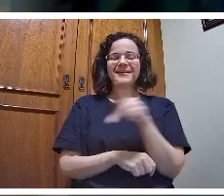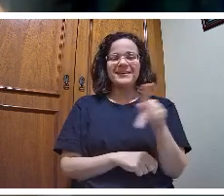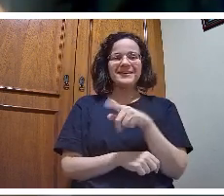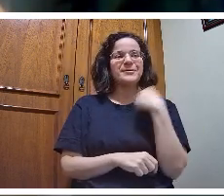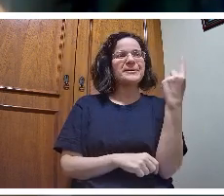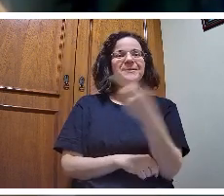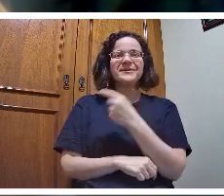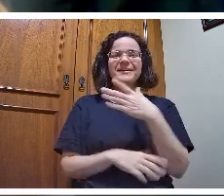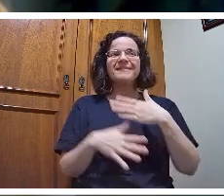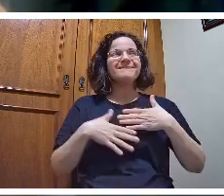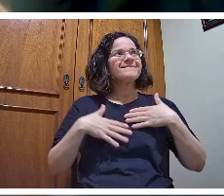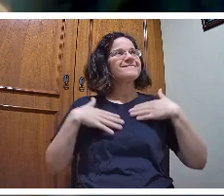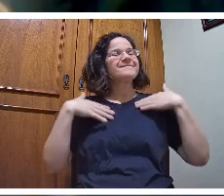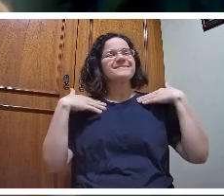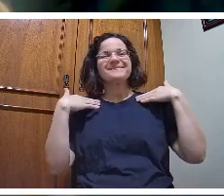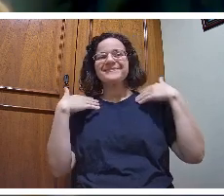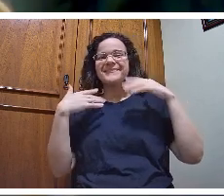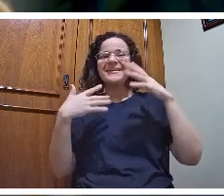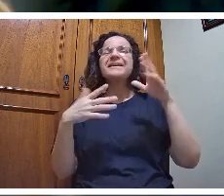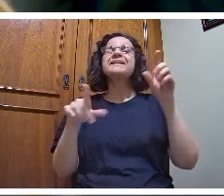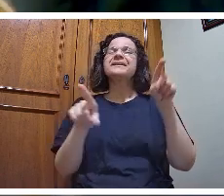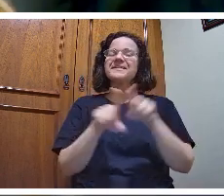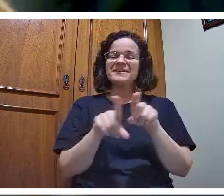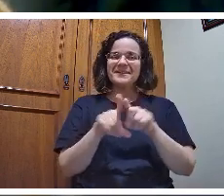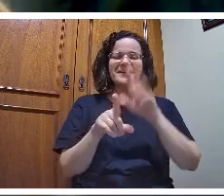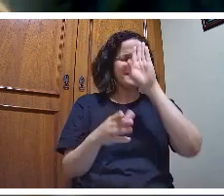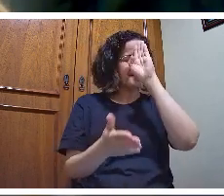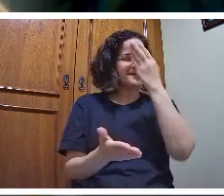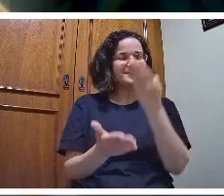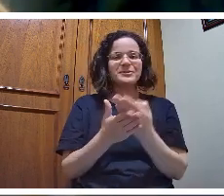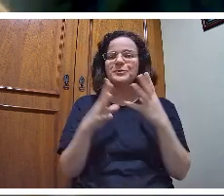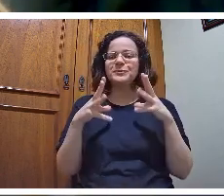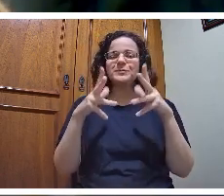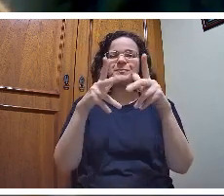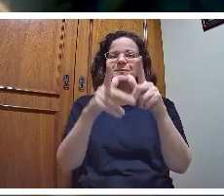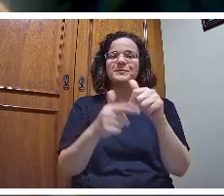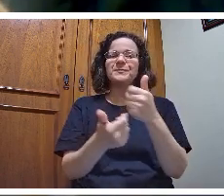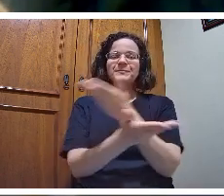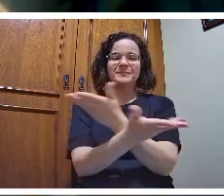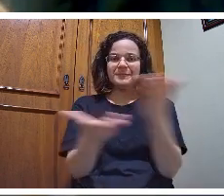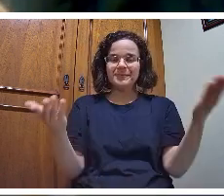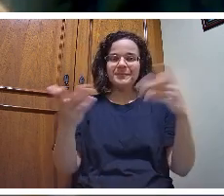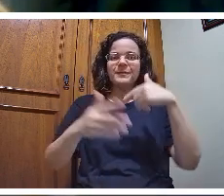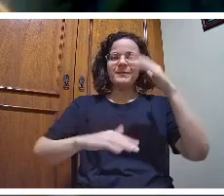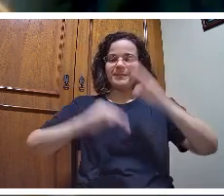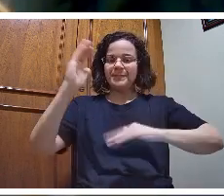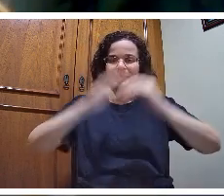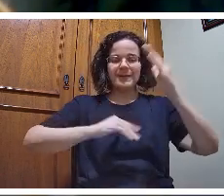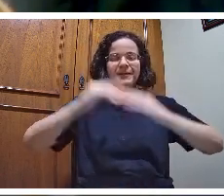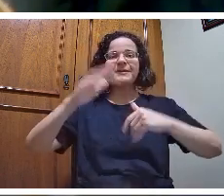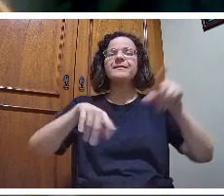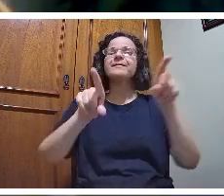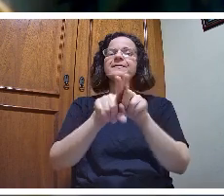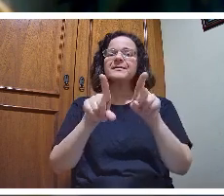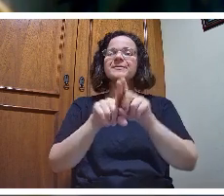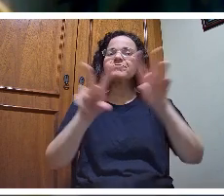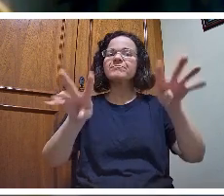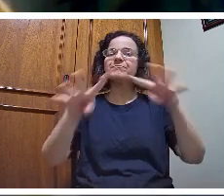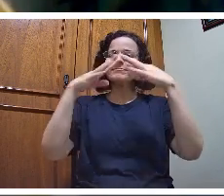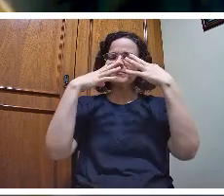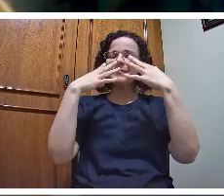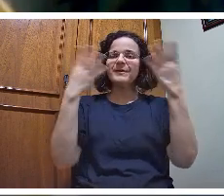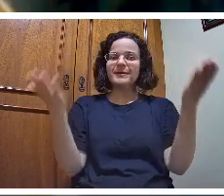essa sua fala. Acredito que todas as nossas profissionais que estão nos assistindo nesse momento também